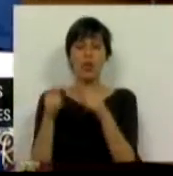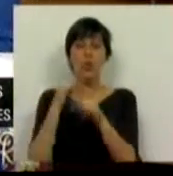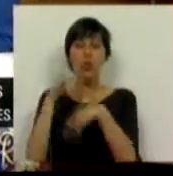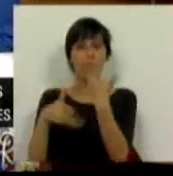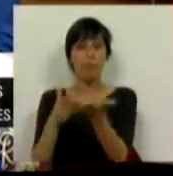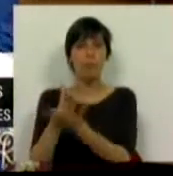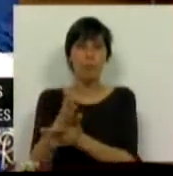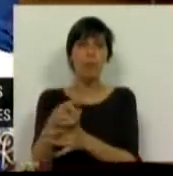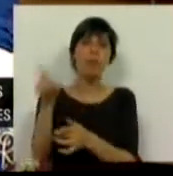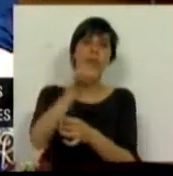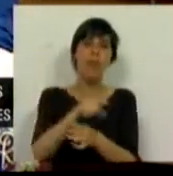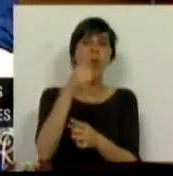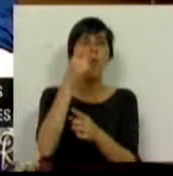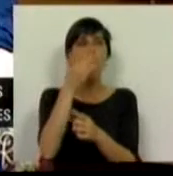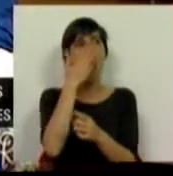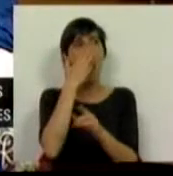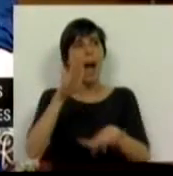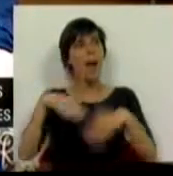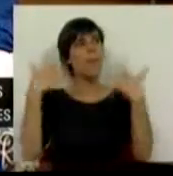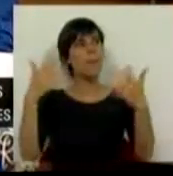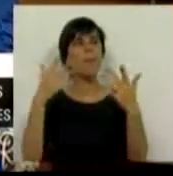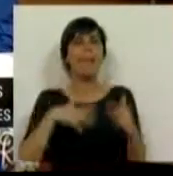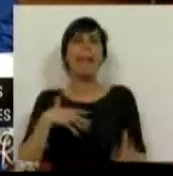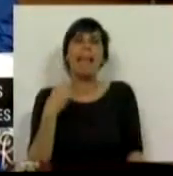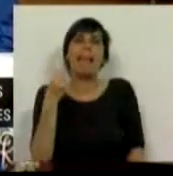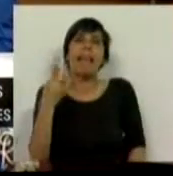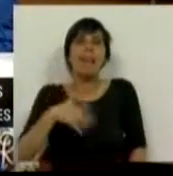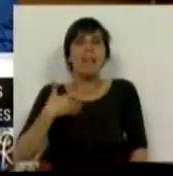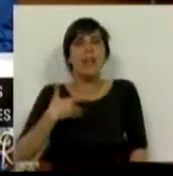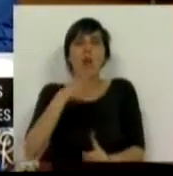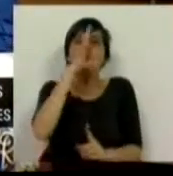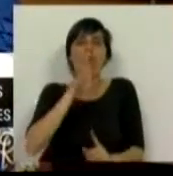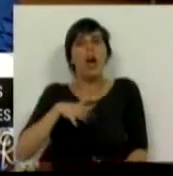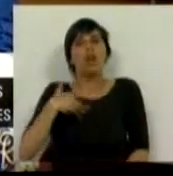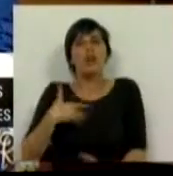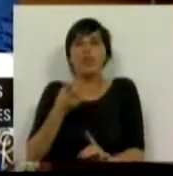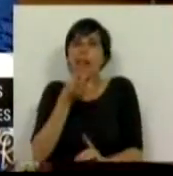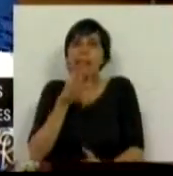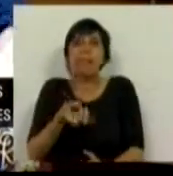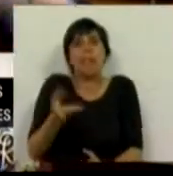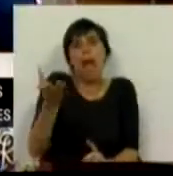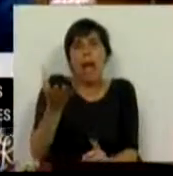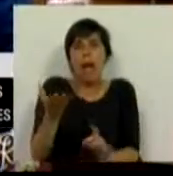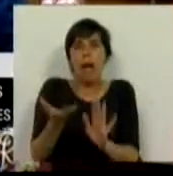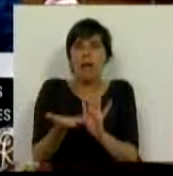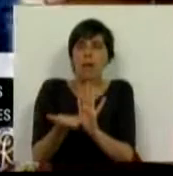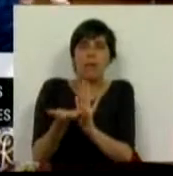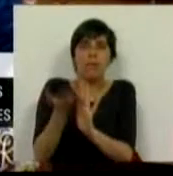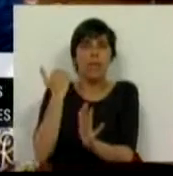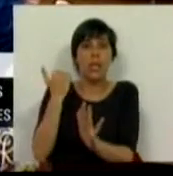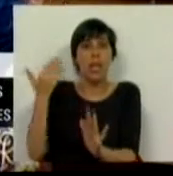com o exercício de uma certa espécie de caridadezinha do Estado que retira